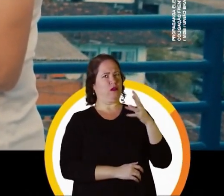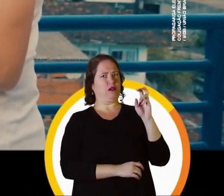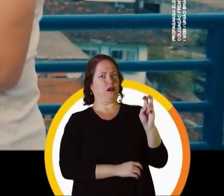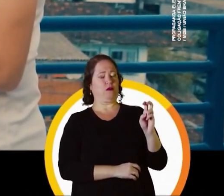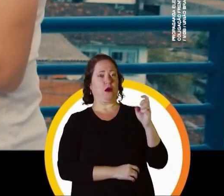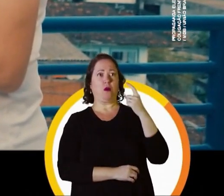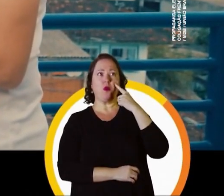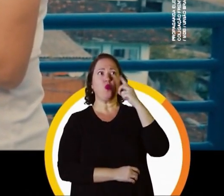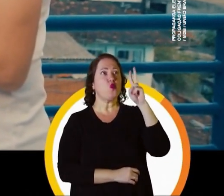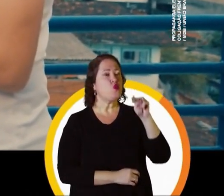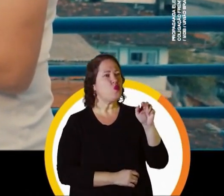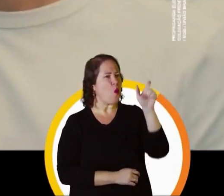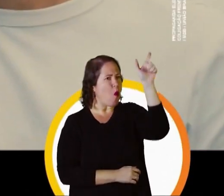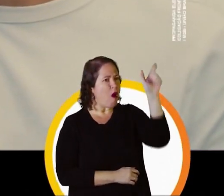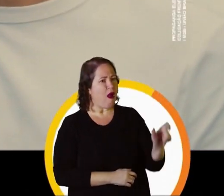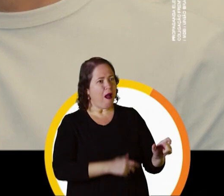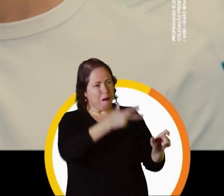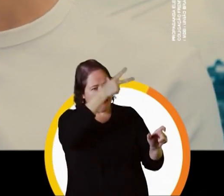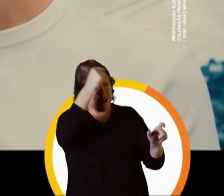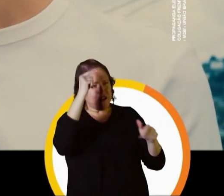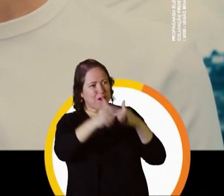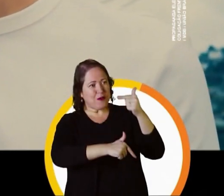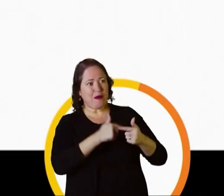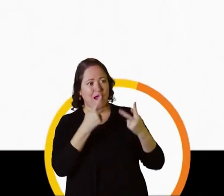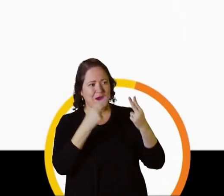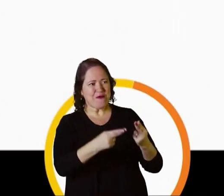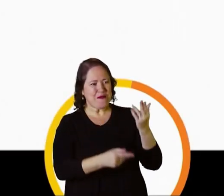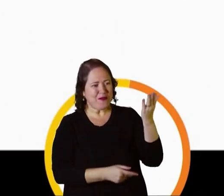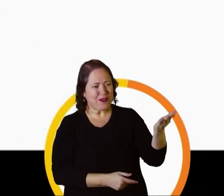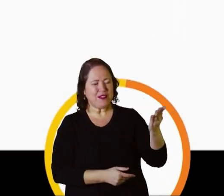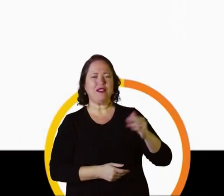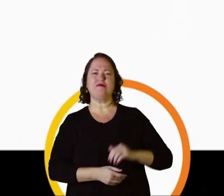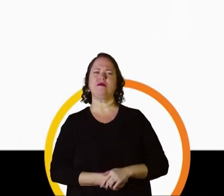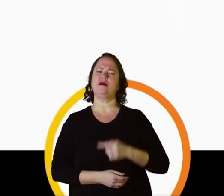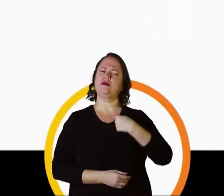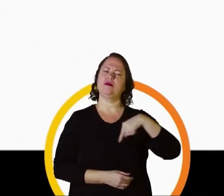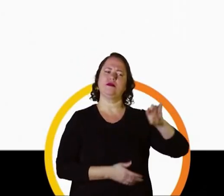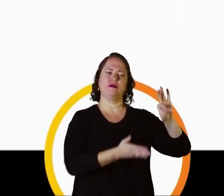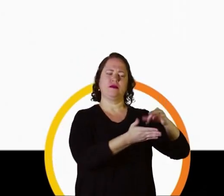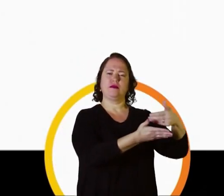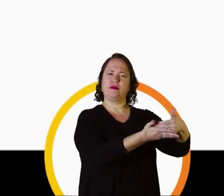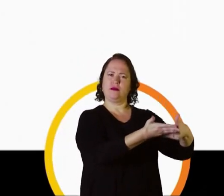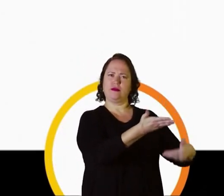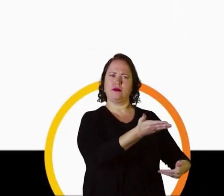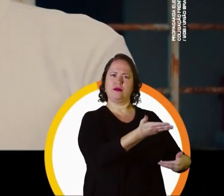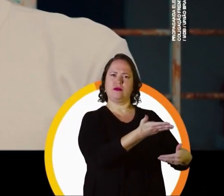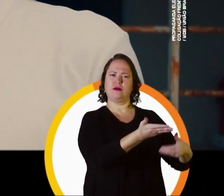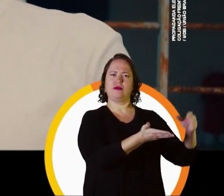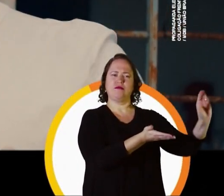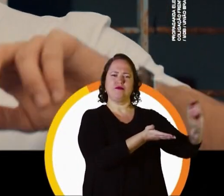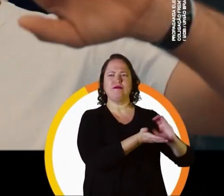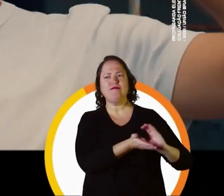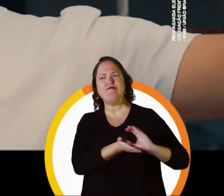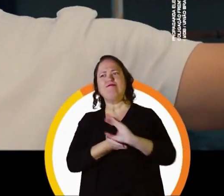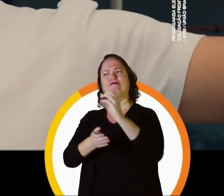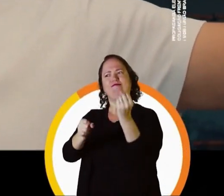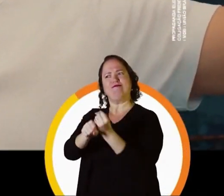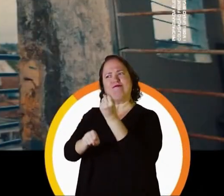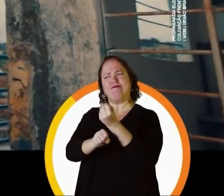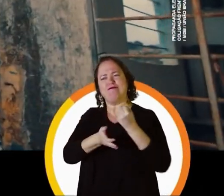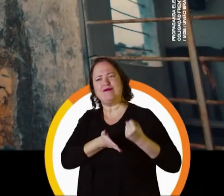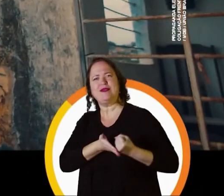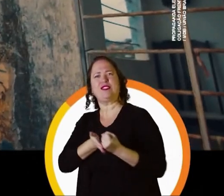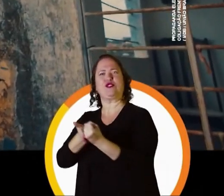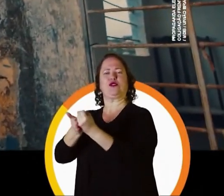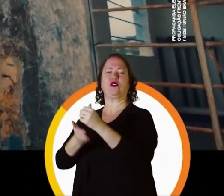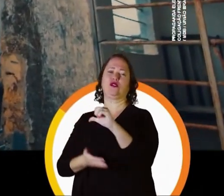Nunca vi um prefeito fazer tanto como você está fazendo. Foi daqui que eu saí para ir assinar a operação de crédito, que é o que está viabilizando